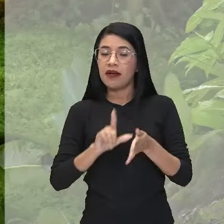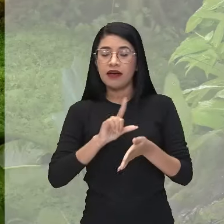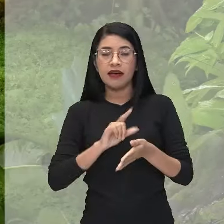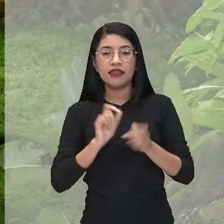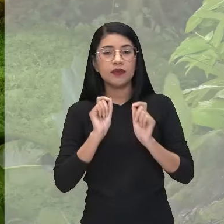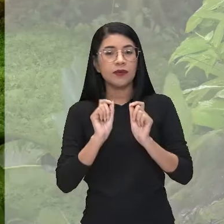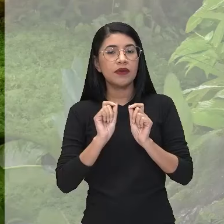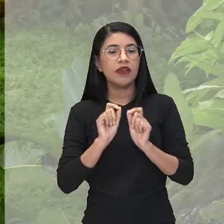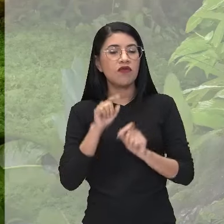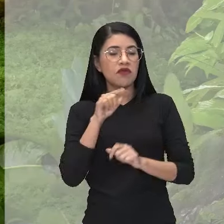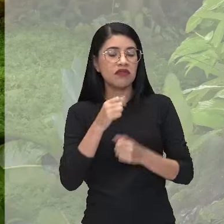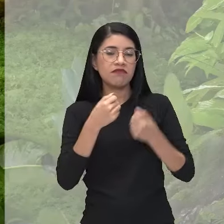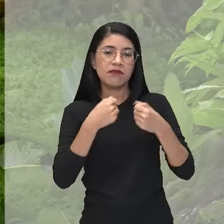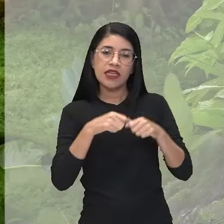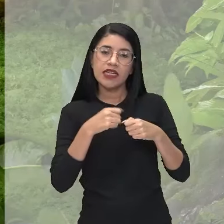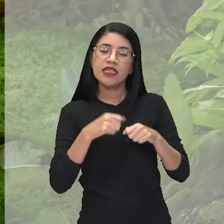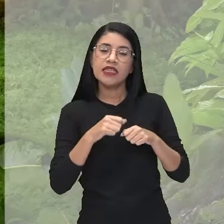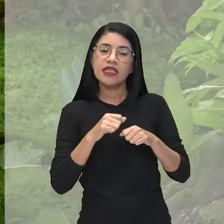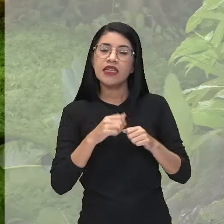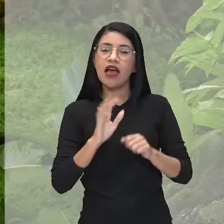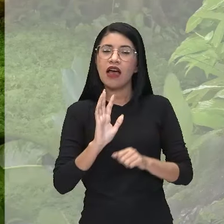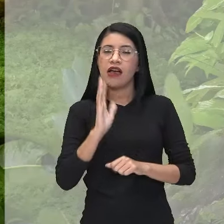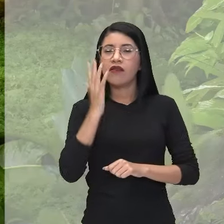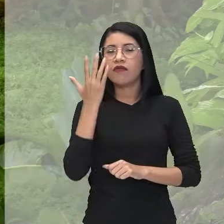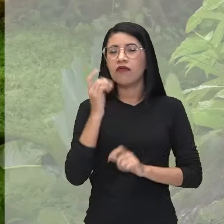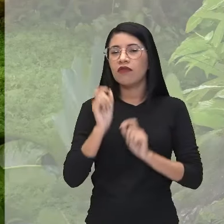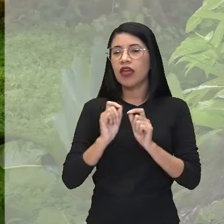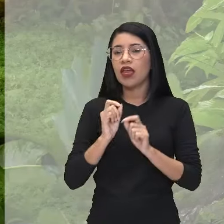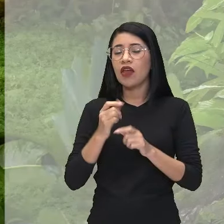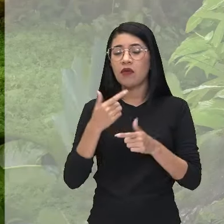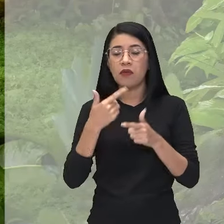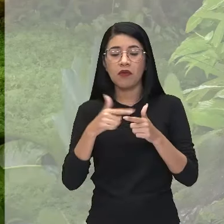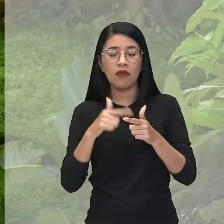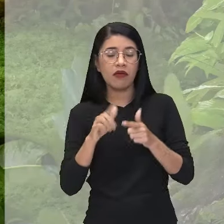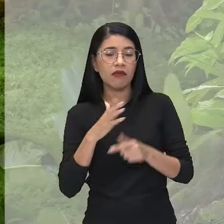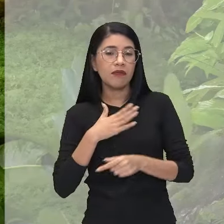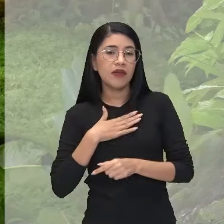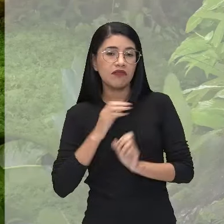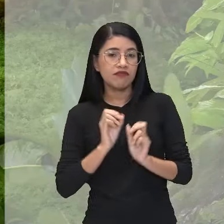você terá que resolver o meu problema.